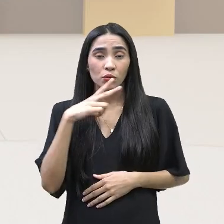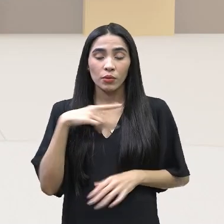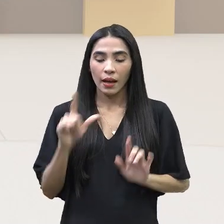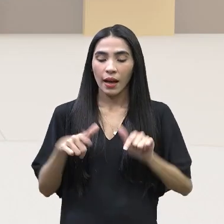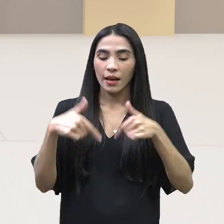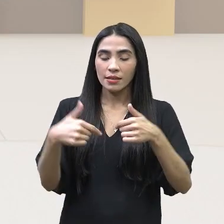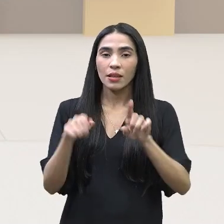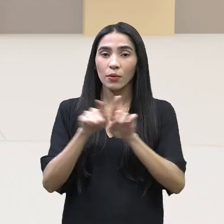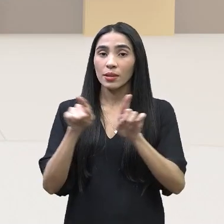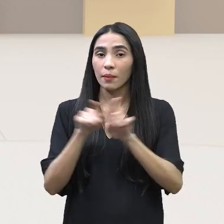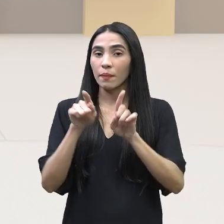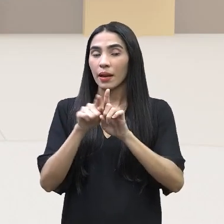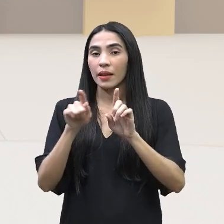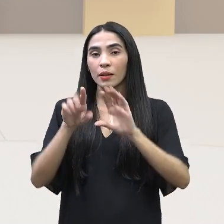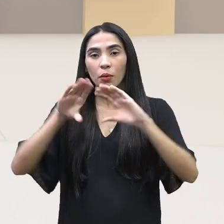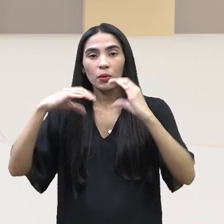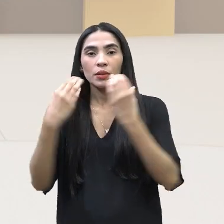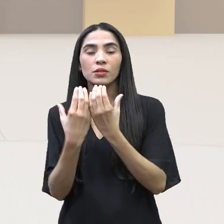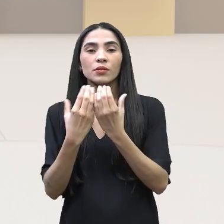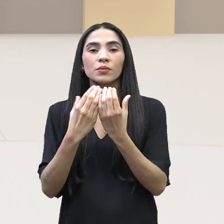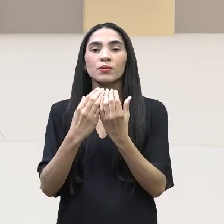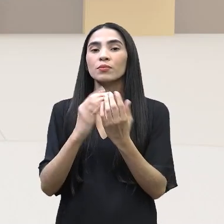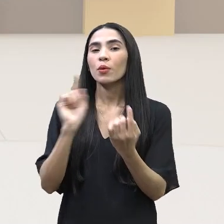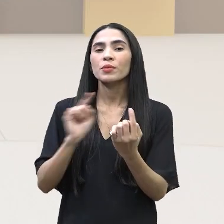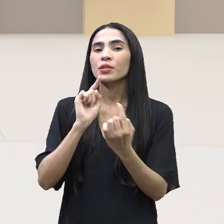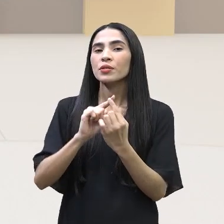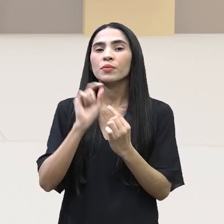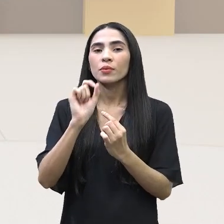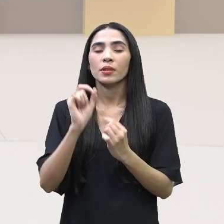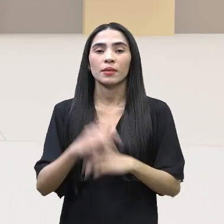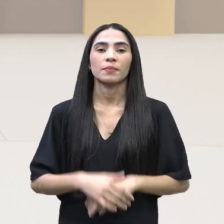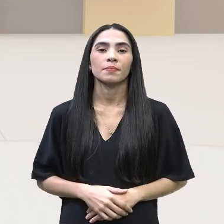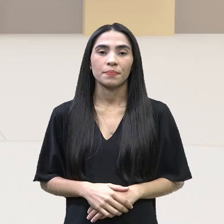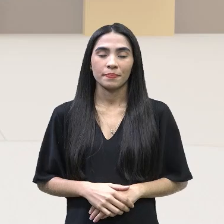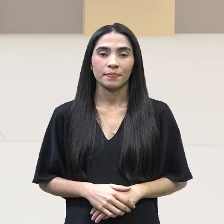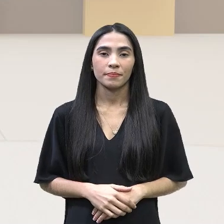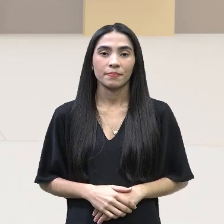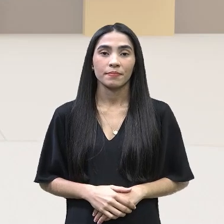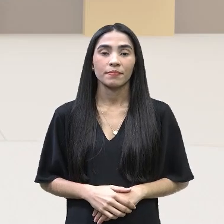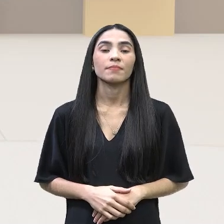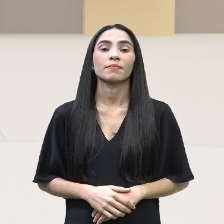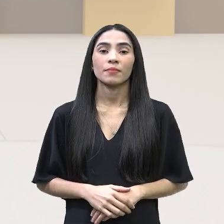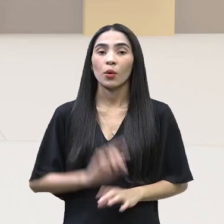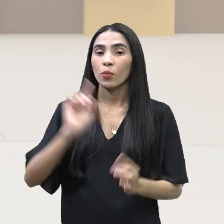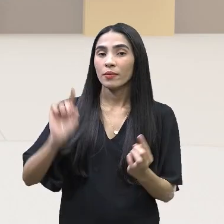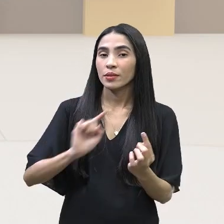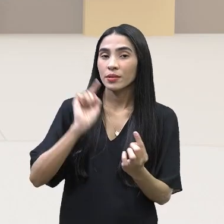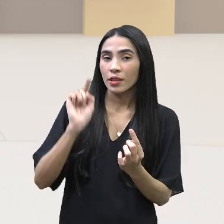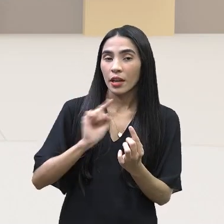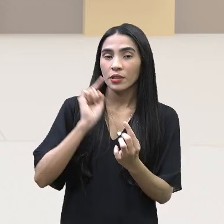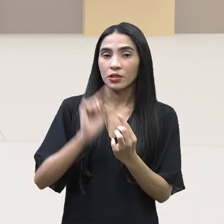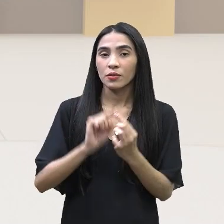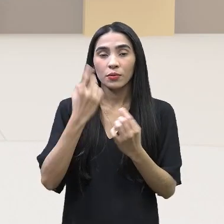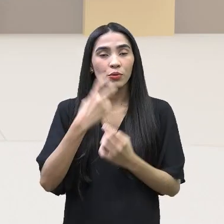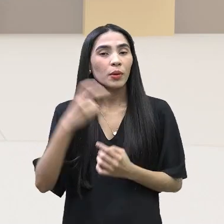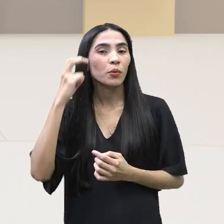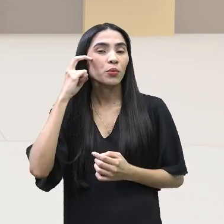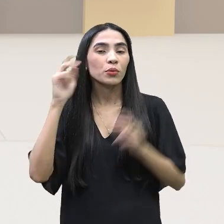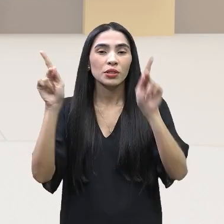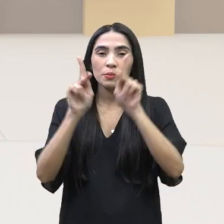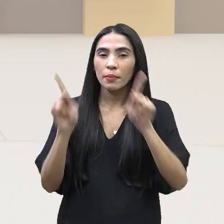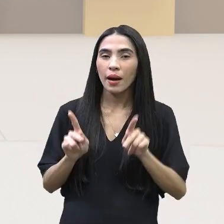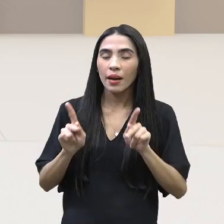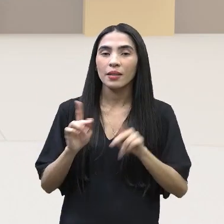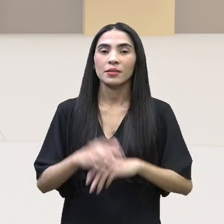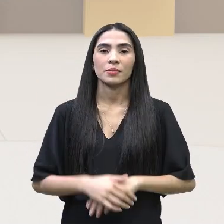coletivamente em busca de quê? Acabei de falar há pouco para vocês. Em busca de uma cultura, em